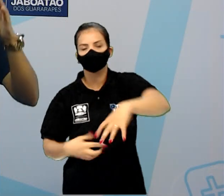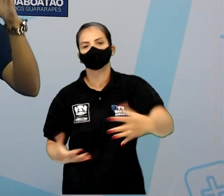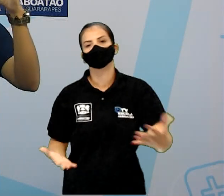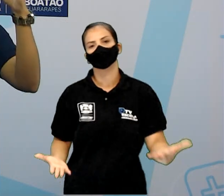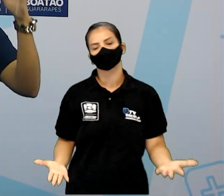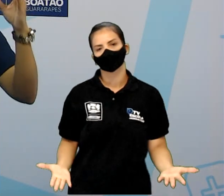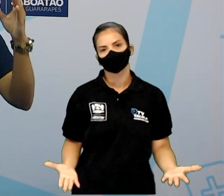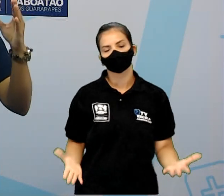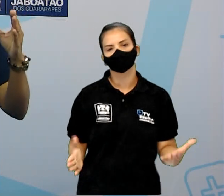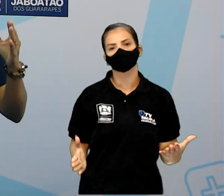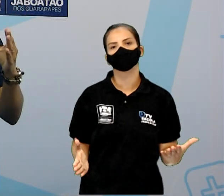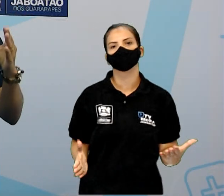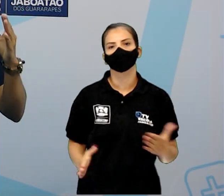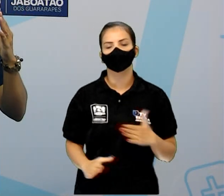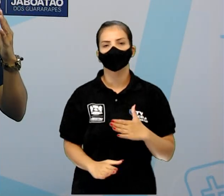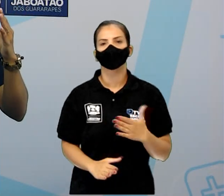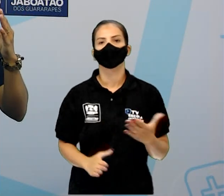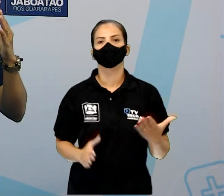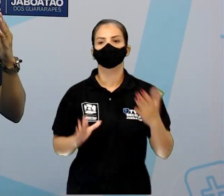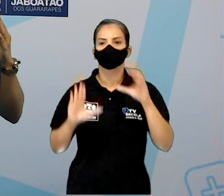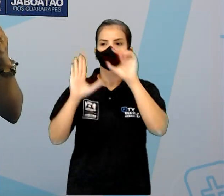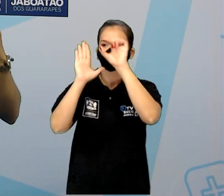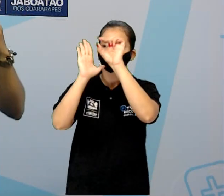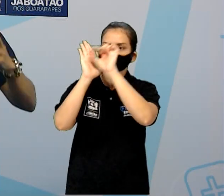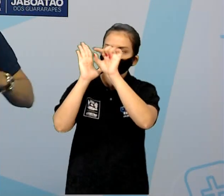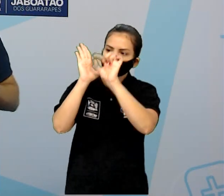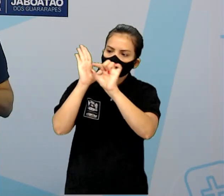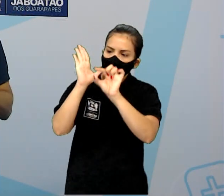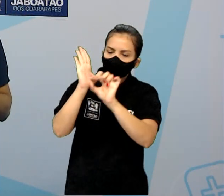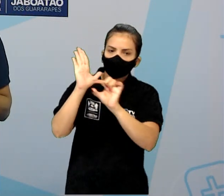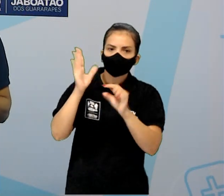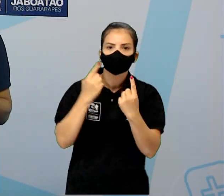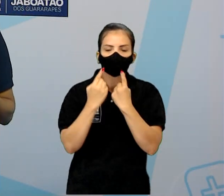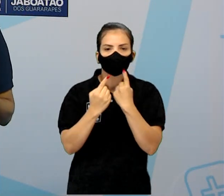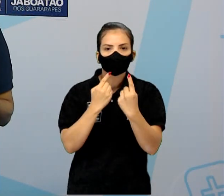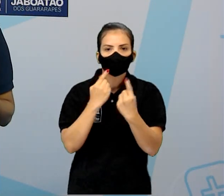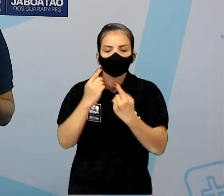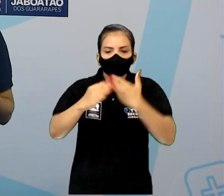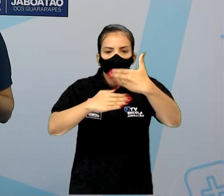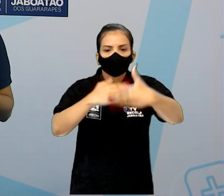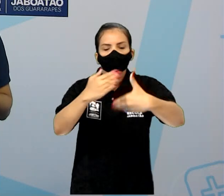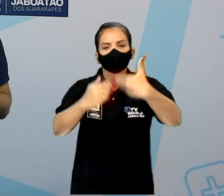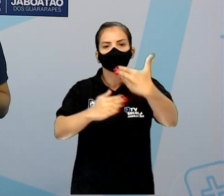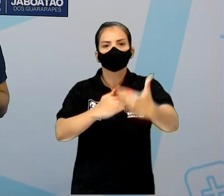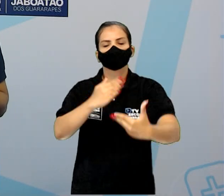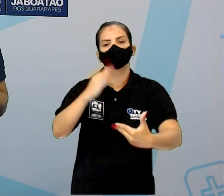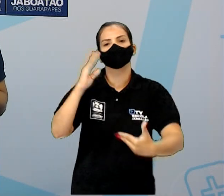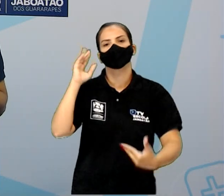Então, todos esses parágrafos que estão vendo a discussão é desenvolvimento da história, né?